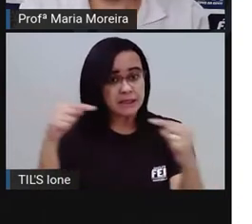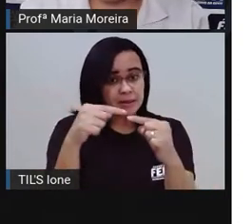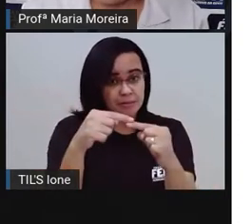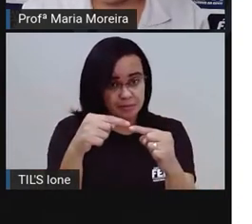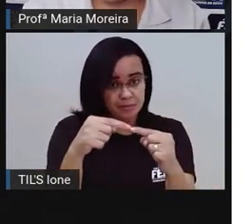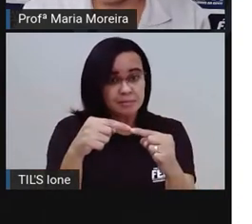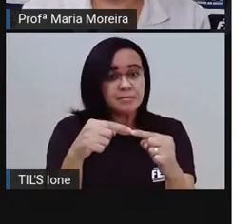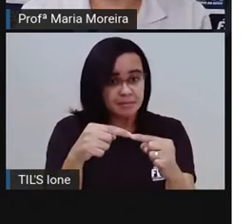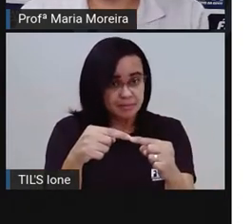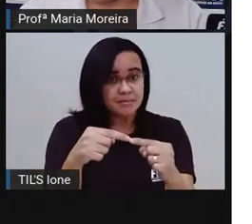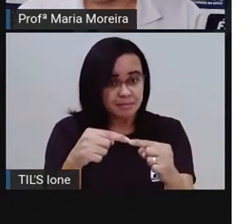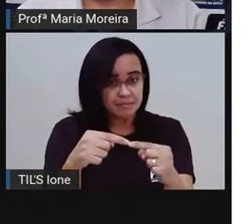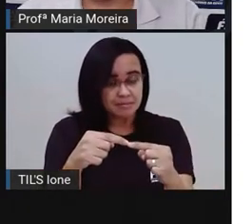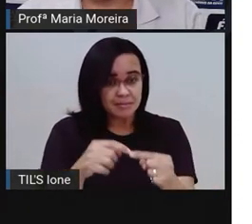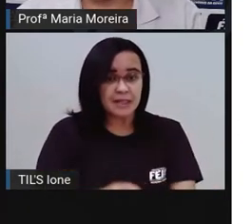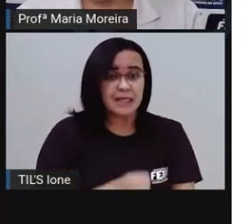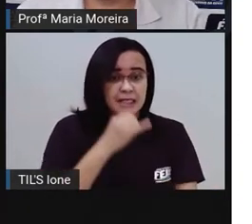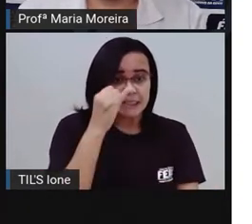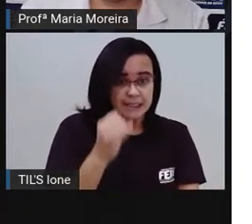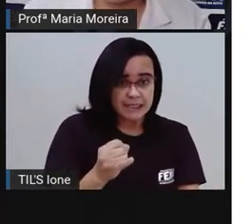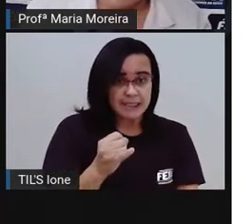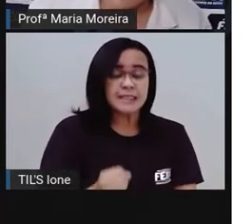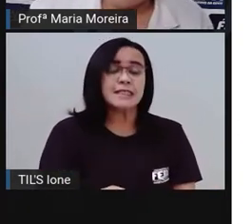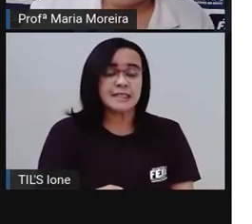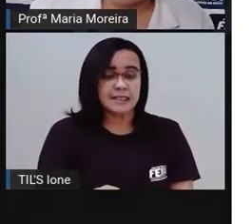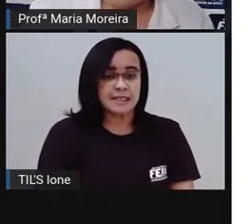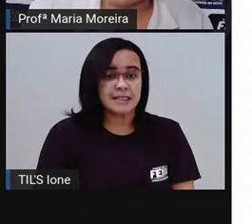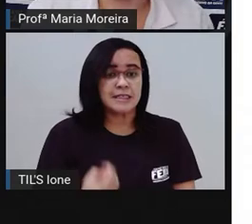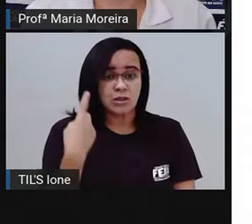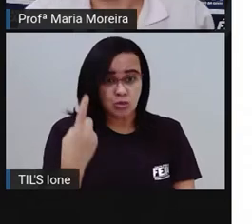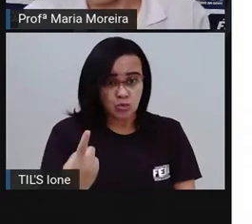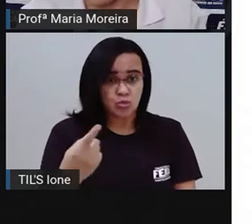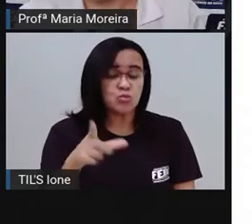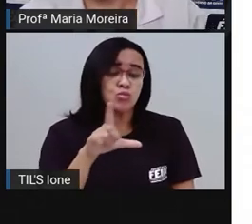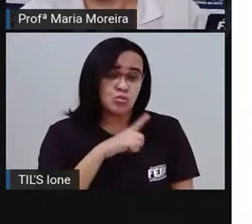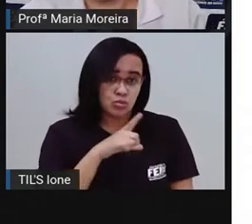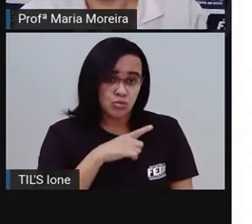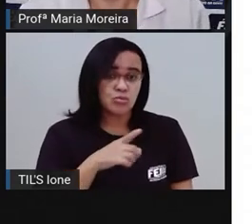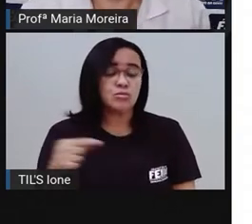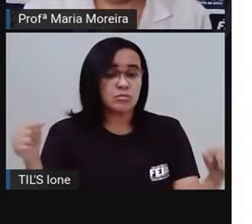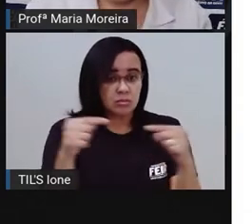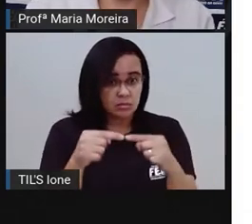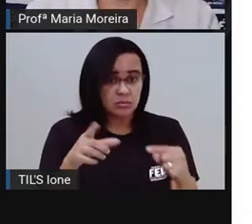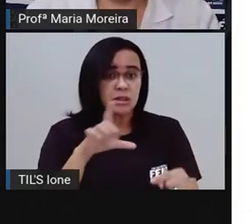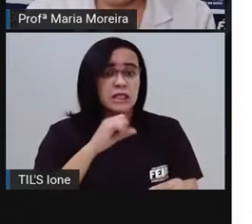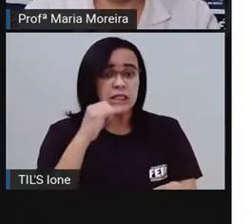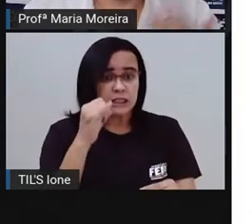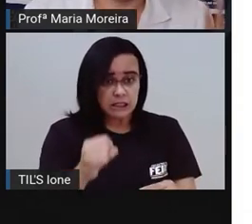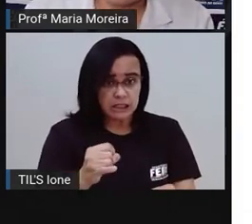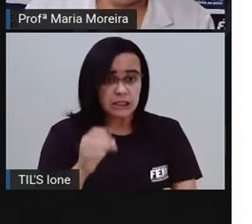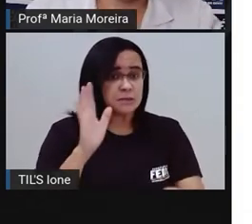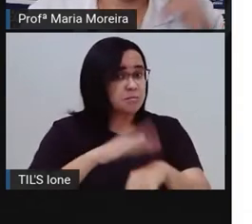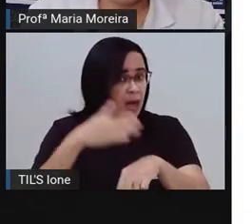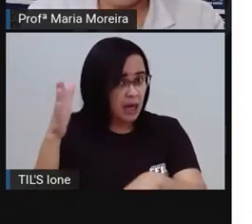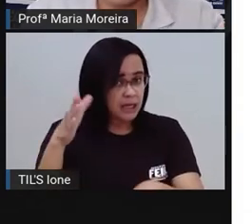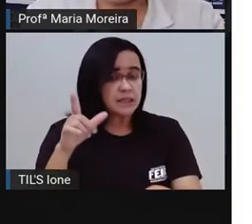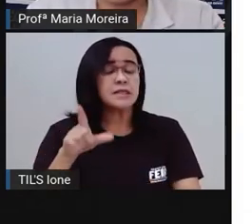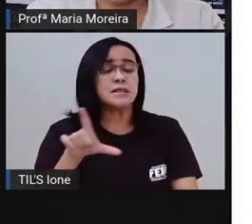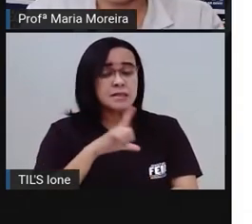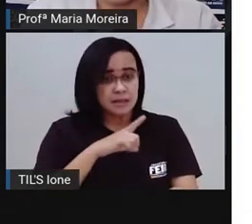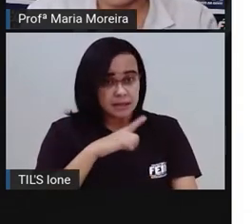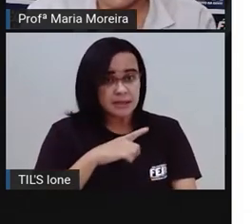ele está no singular, o meu pronome vai ter que estar no singular. Se ele está no plural, meu pronome no plural. Feminino, feminino. Masculino,